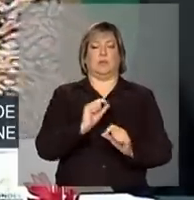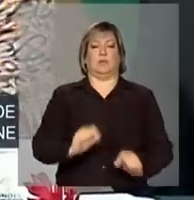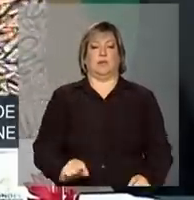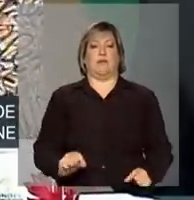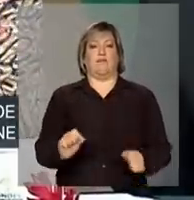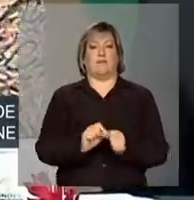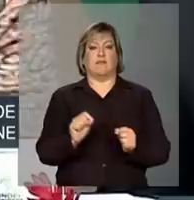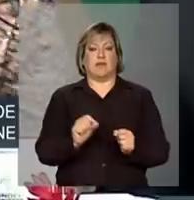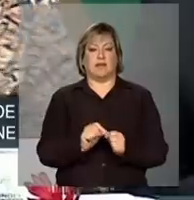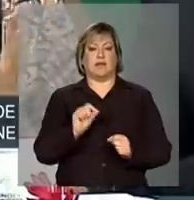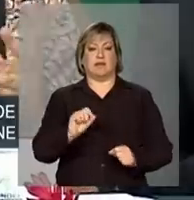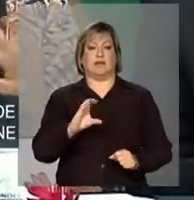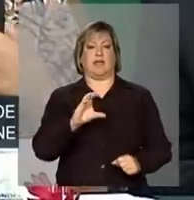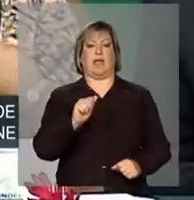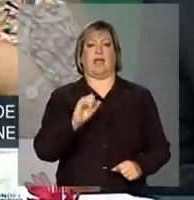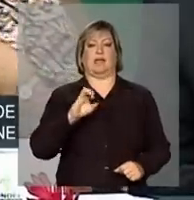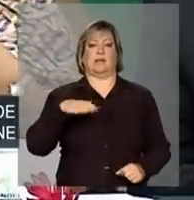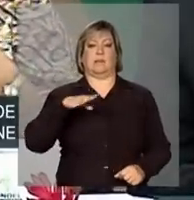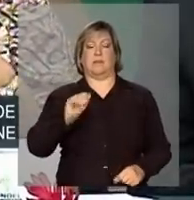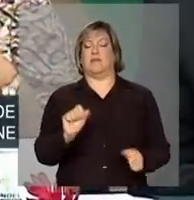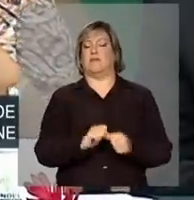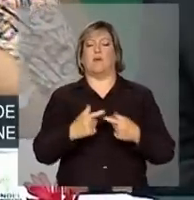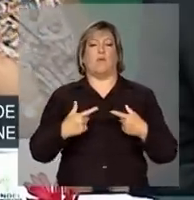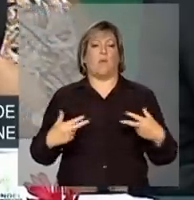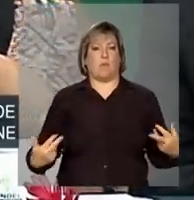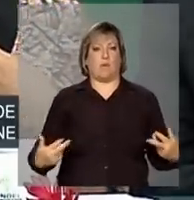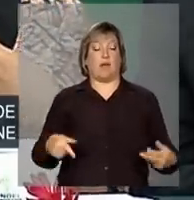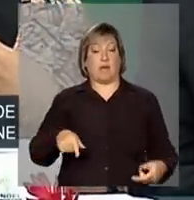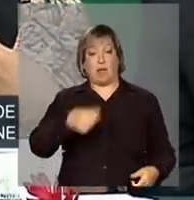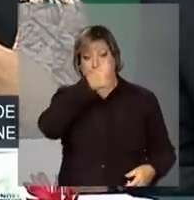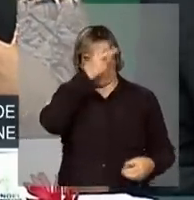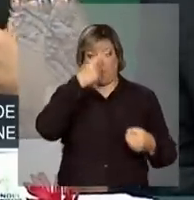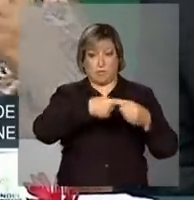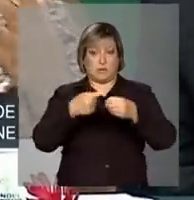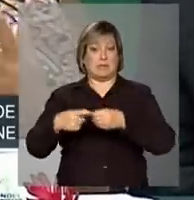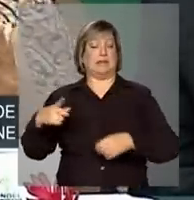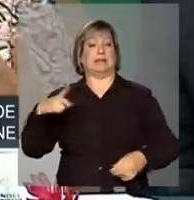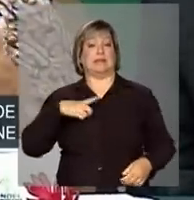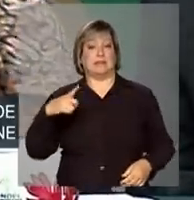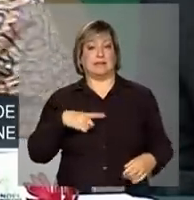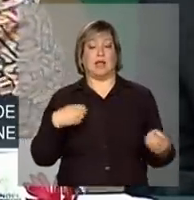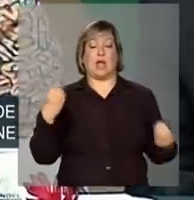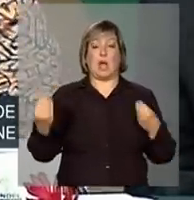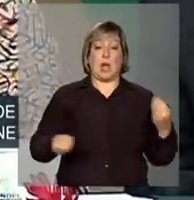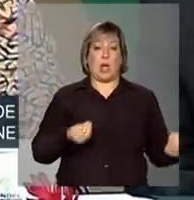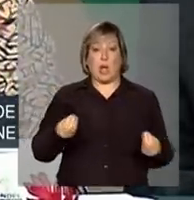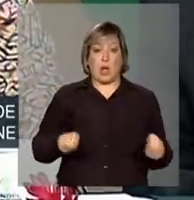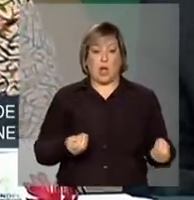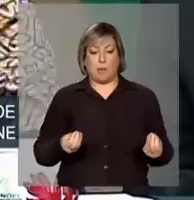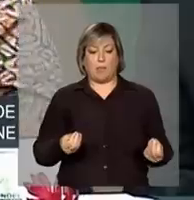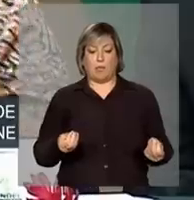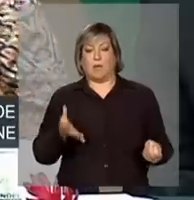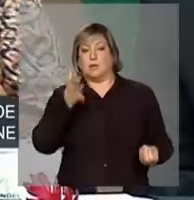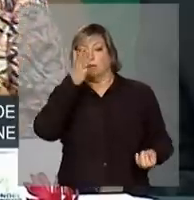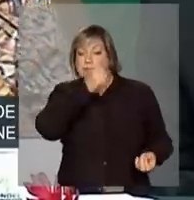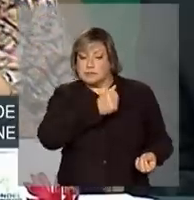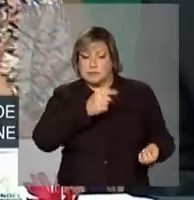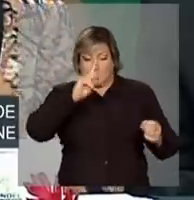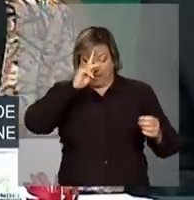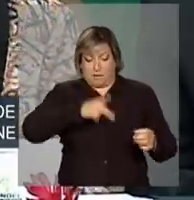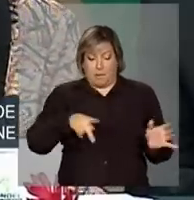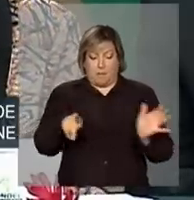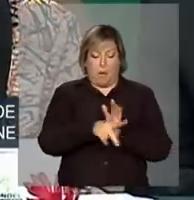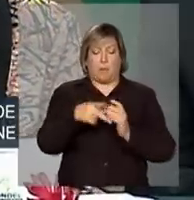fazer uma cacimba, enfim, para o município ter, vamos dizer, instrumentos de defesa. Ele mesmo tem